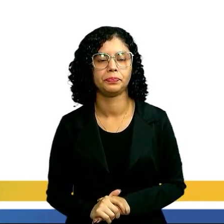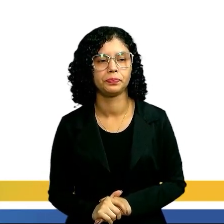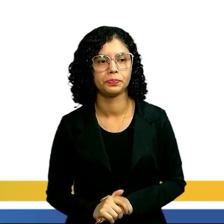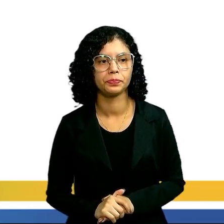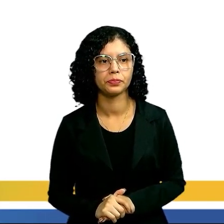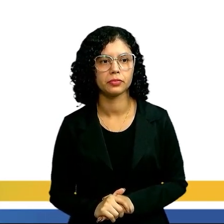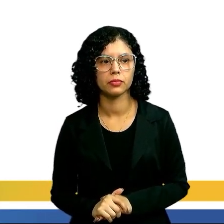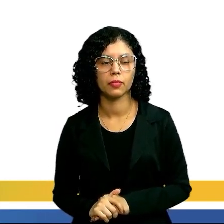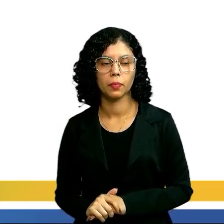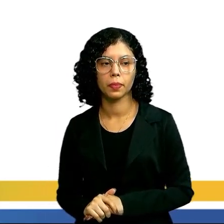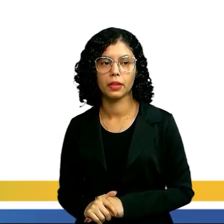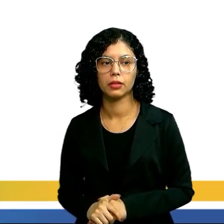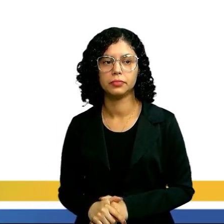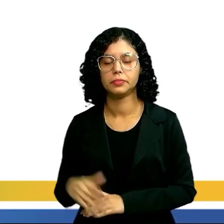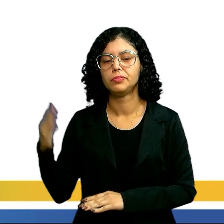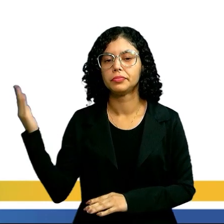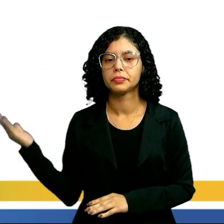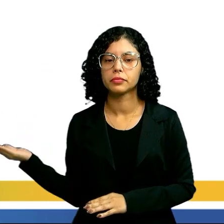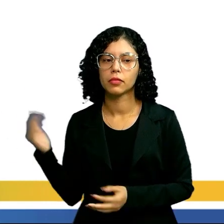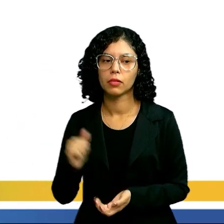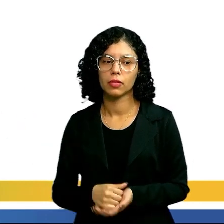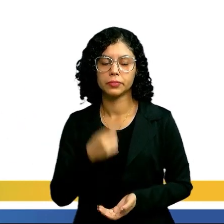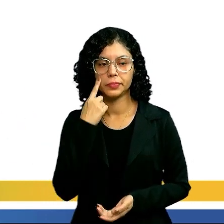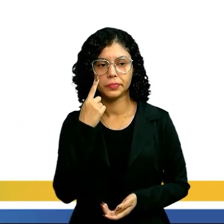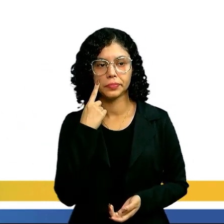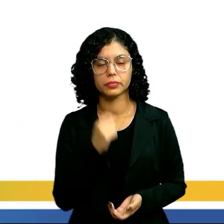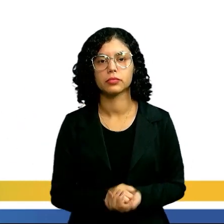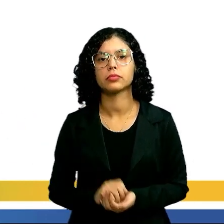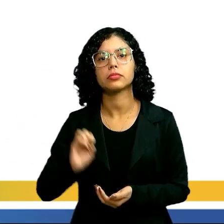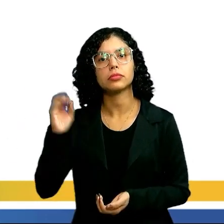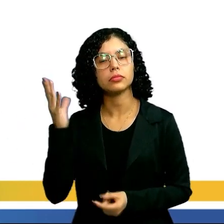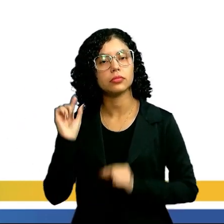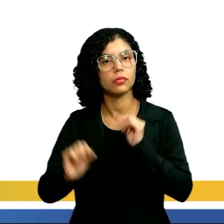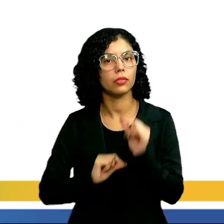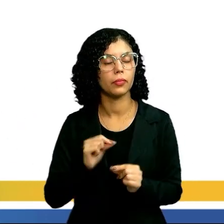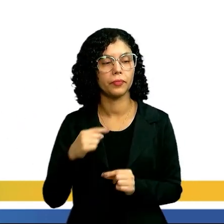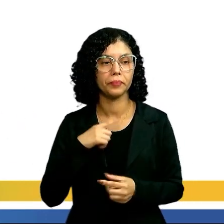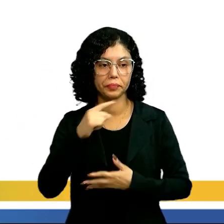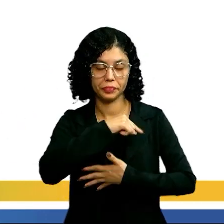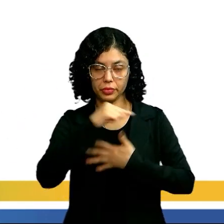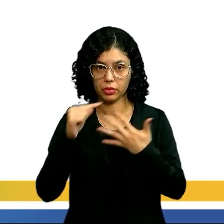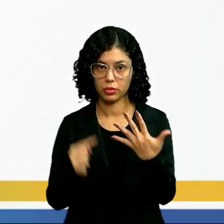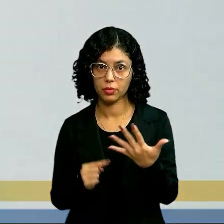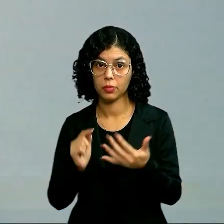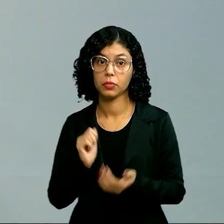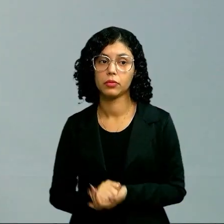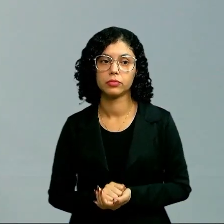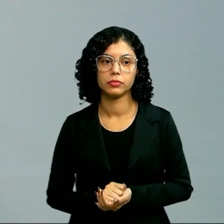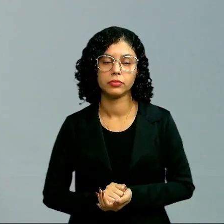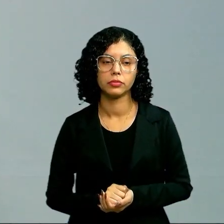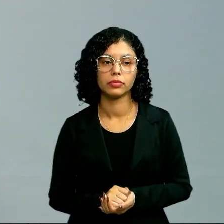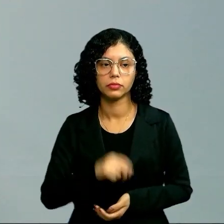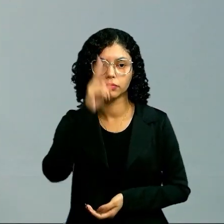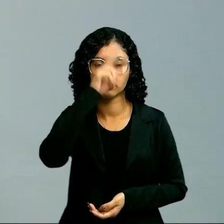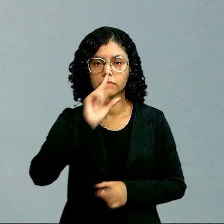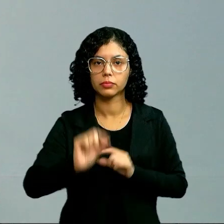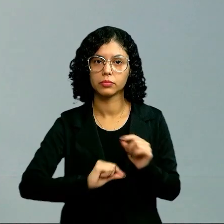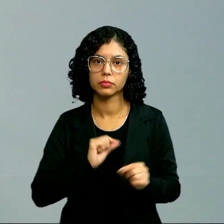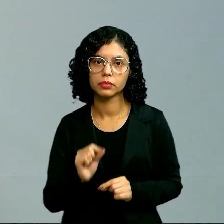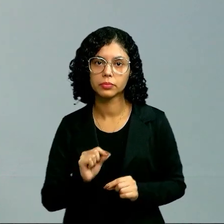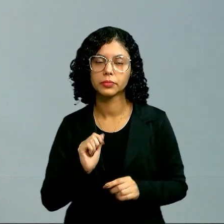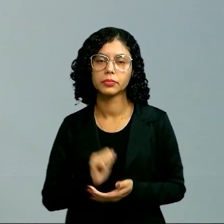é... Então, olha aí. Nesse caso aí, nós temos cinco alternativas. Lembrando,